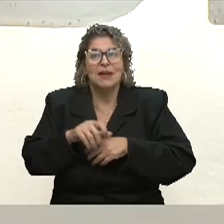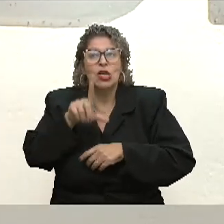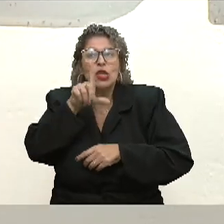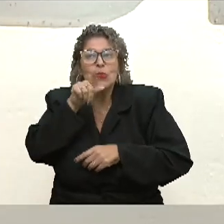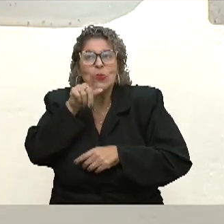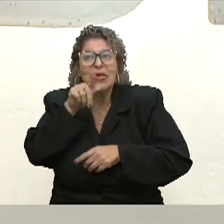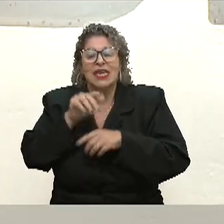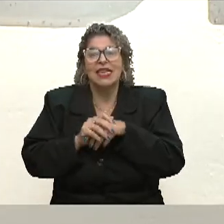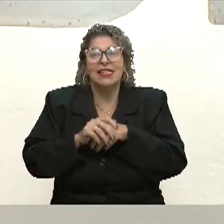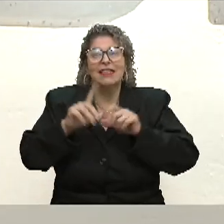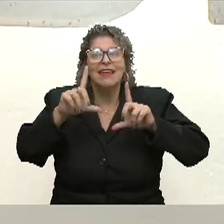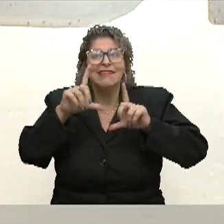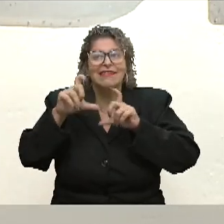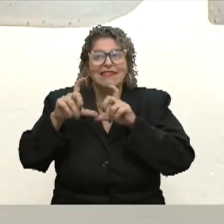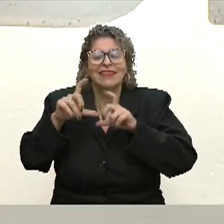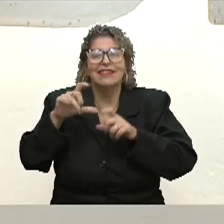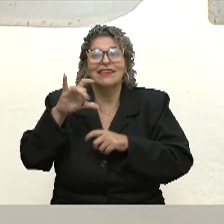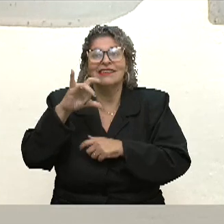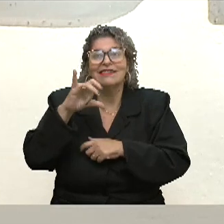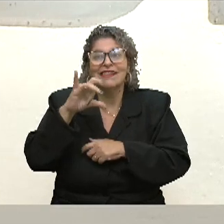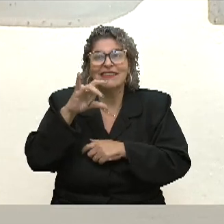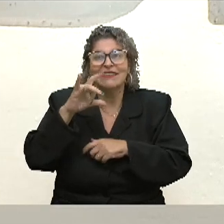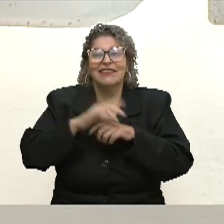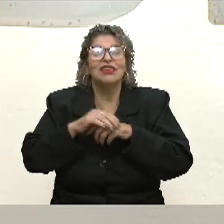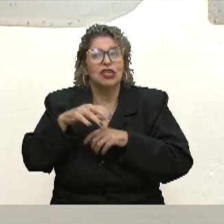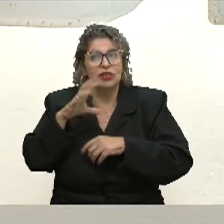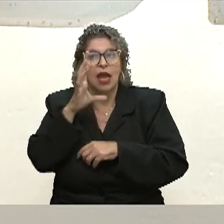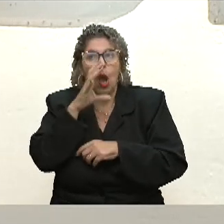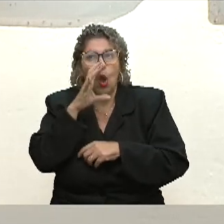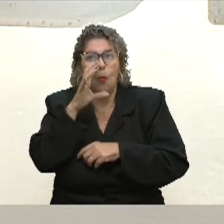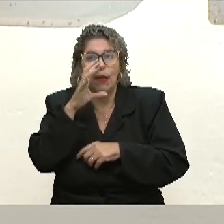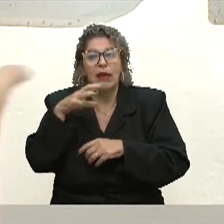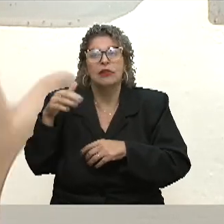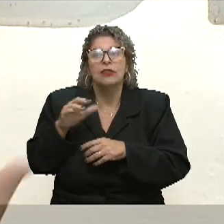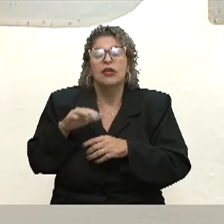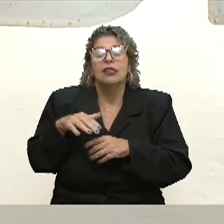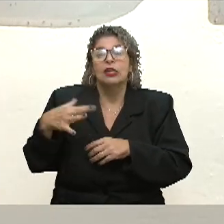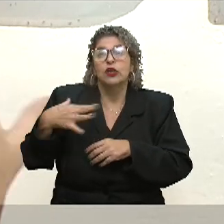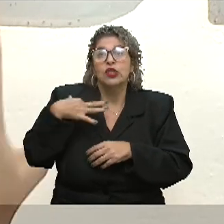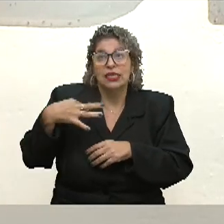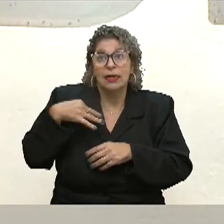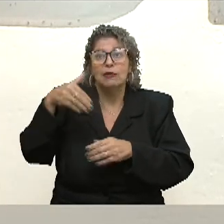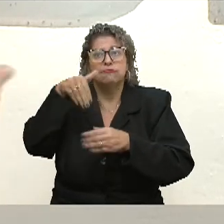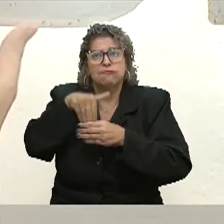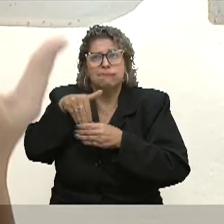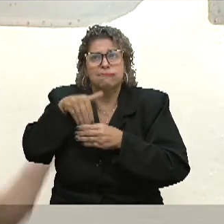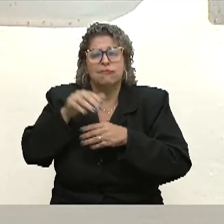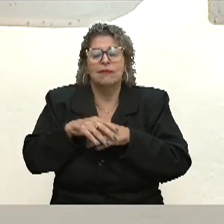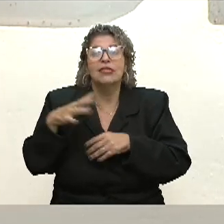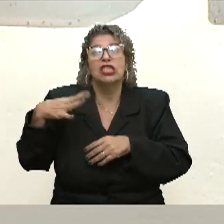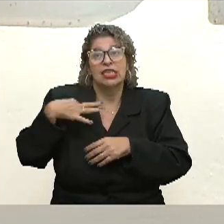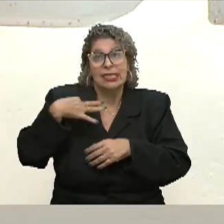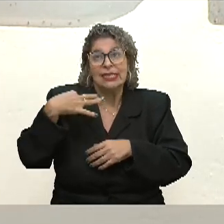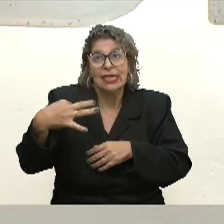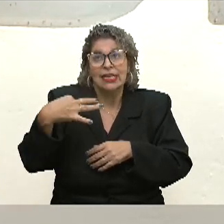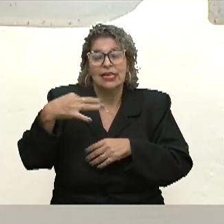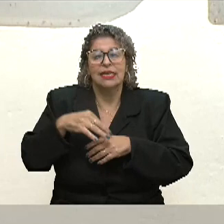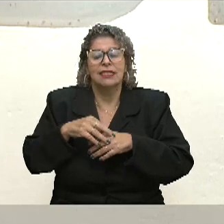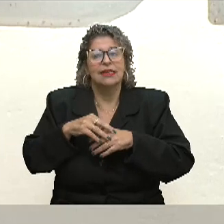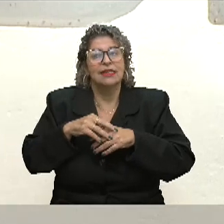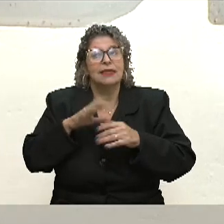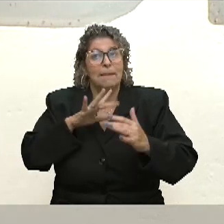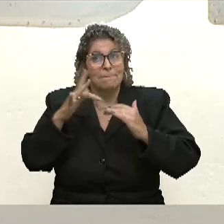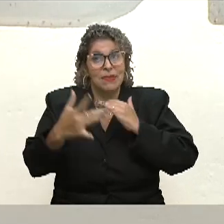Facebook, até Instagram, a gente está acompanhando os candidatos colocando as suas propostas e se colocando cada vez mais na mídia.